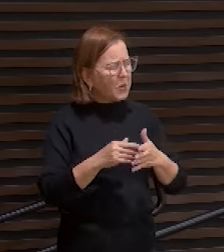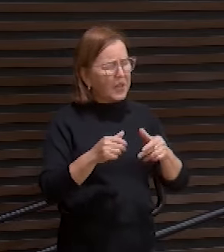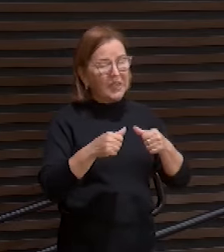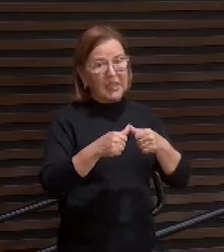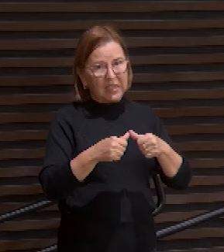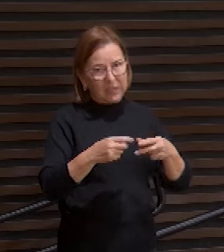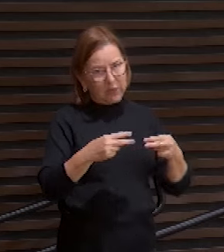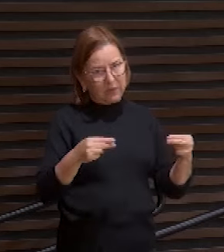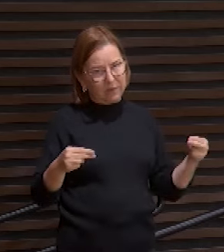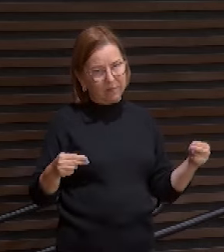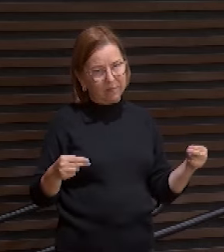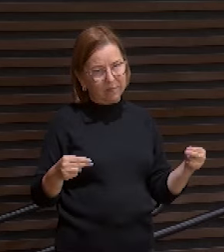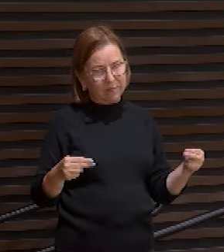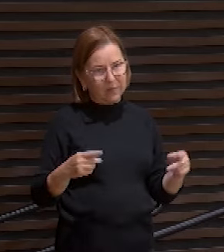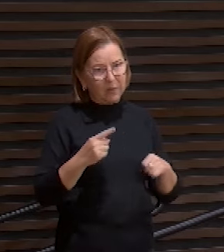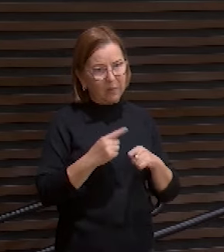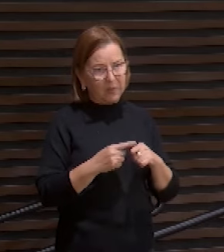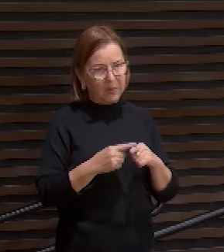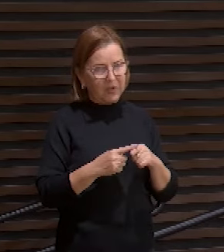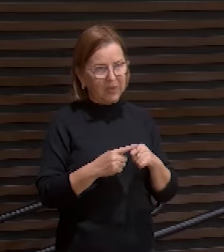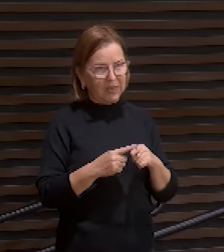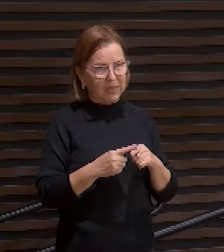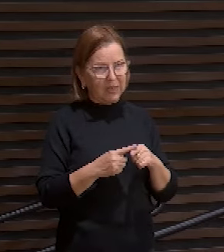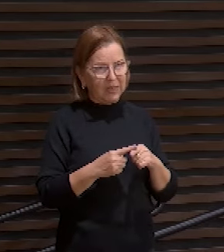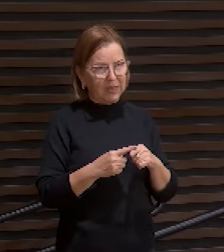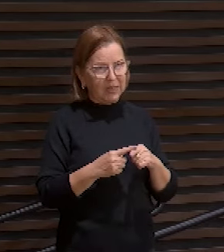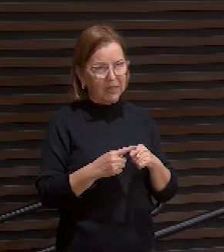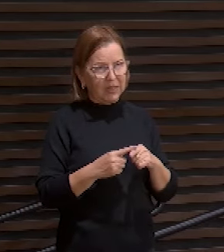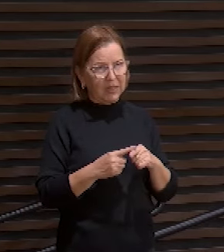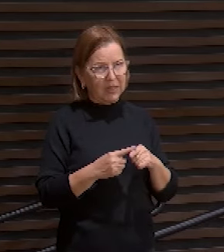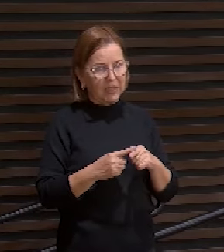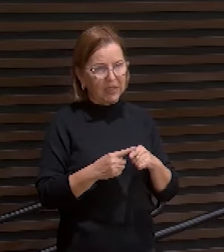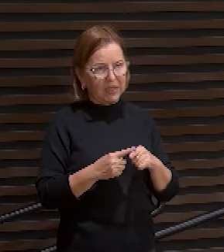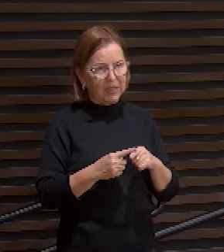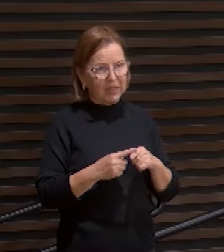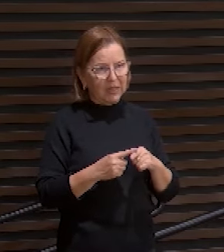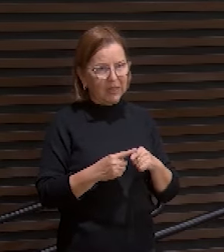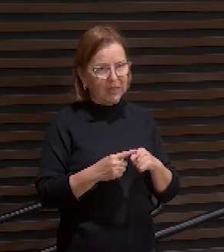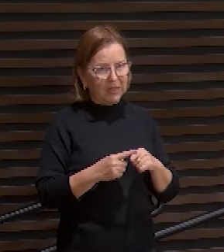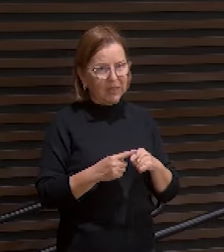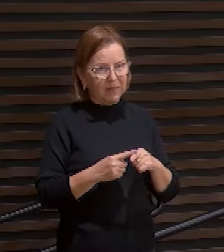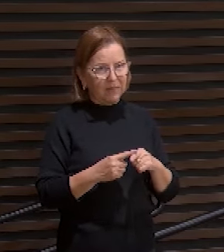Porque ele estava levando sobre si as nossas iniquidades.